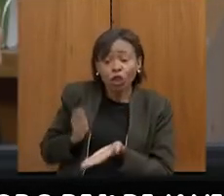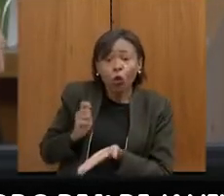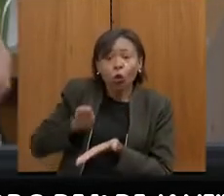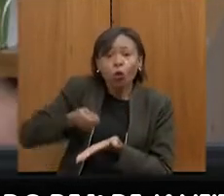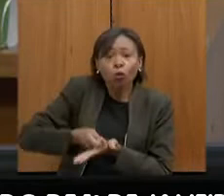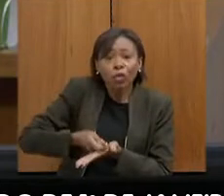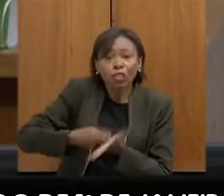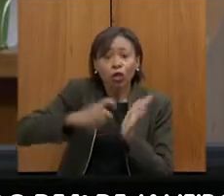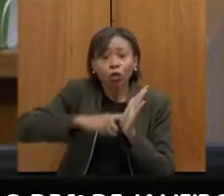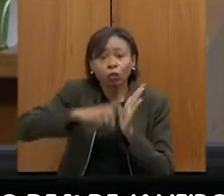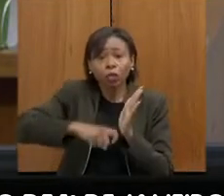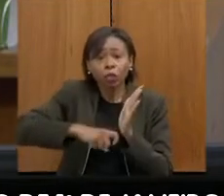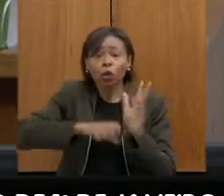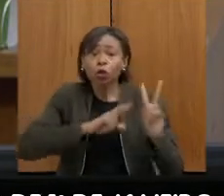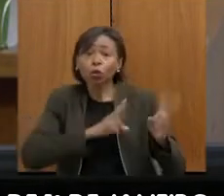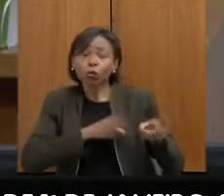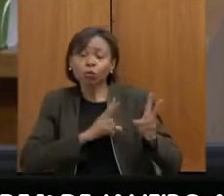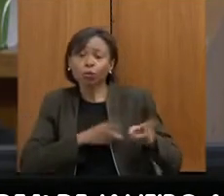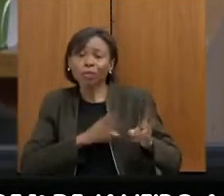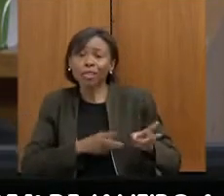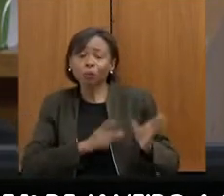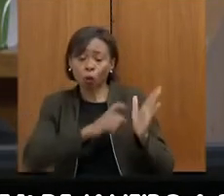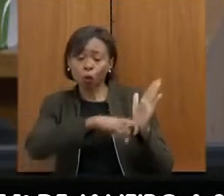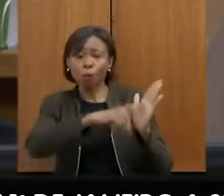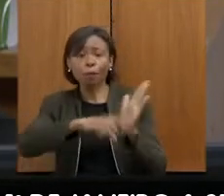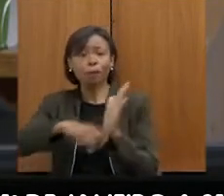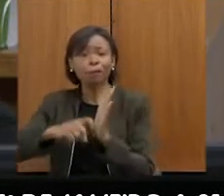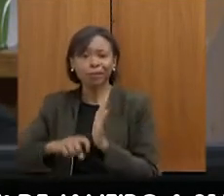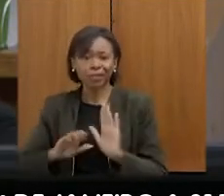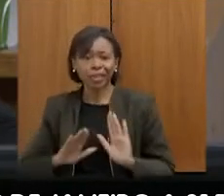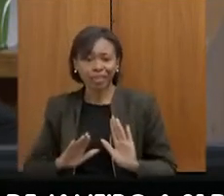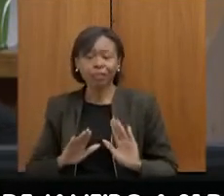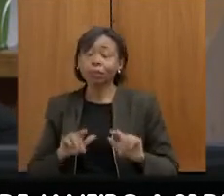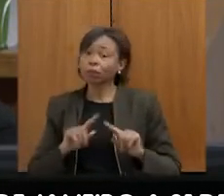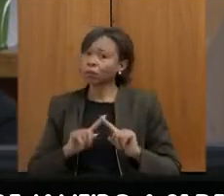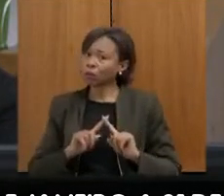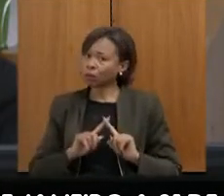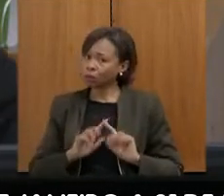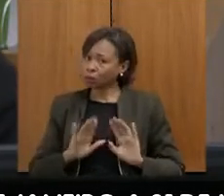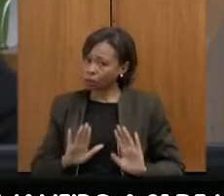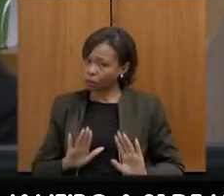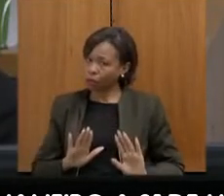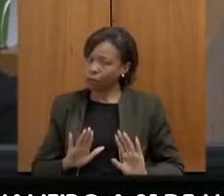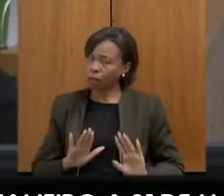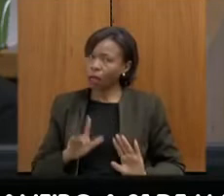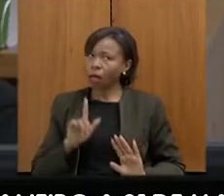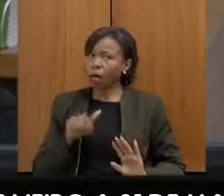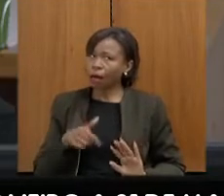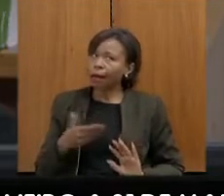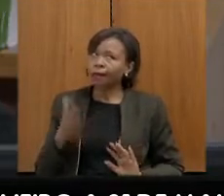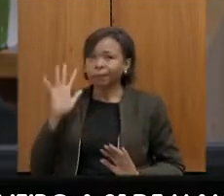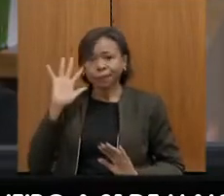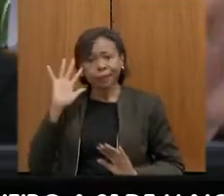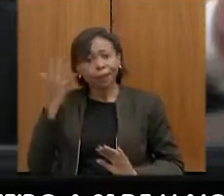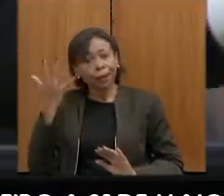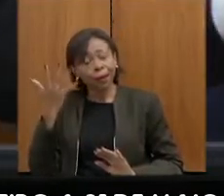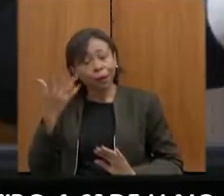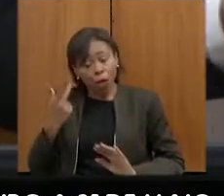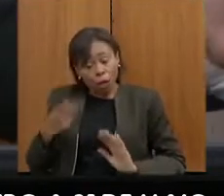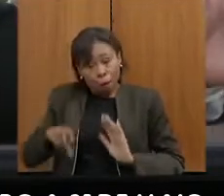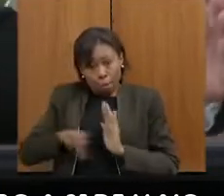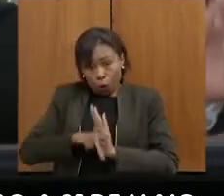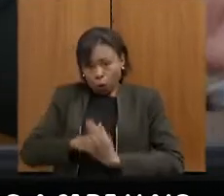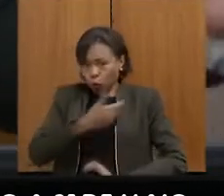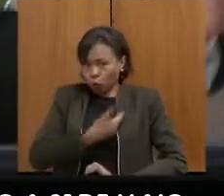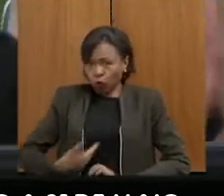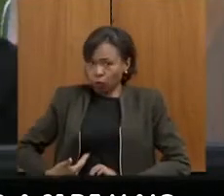mesma carga tributária. Então, acho que isso mostra que esse caminho, insisto, não é caminho, não é um achado deste governo, é a